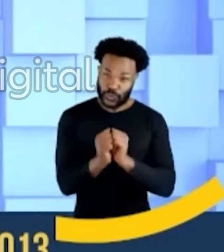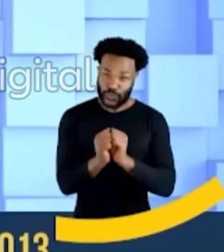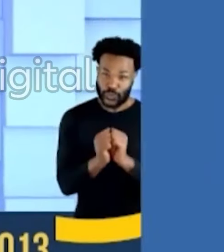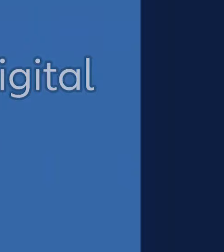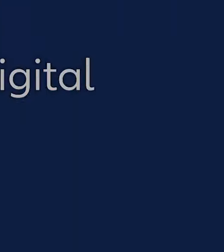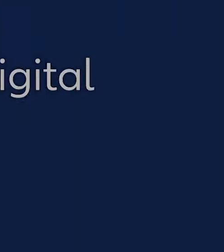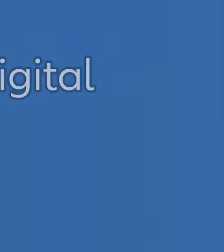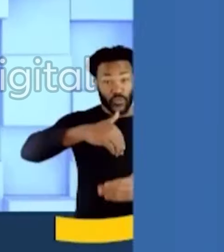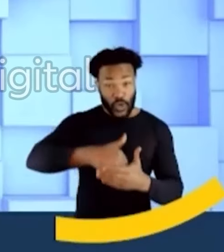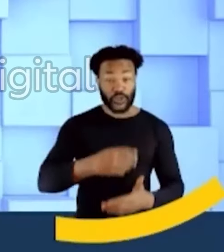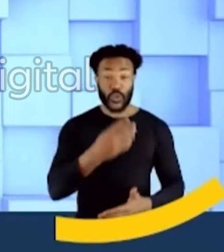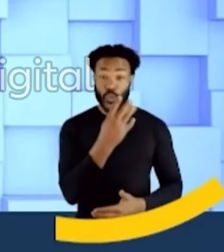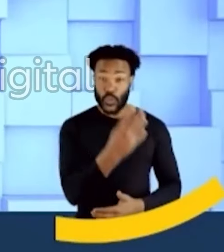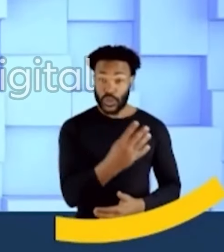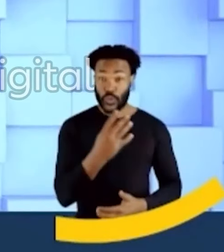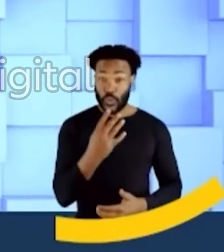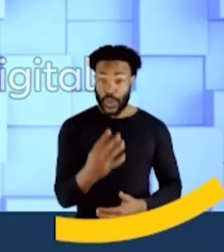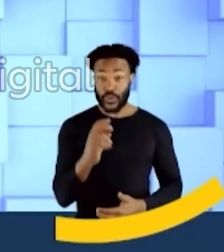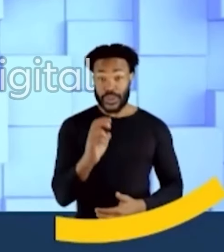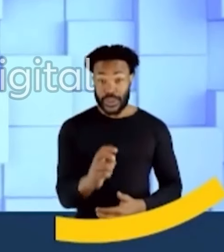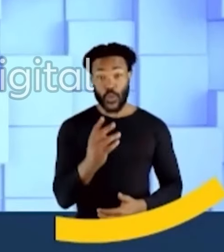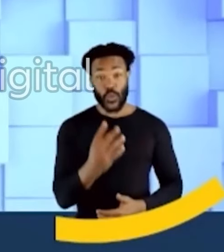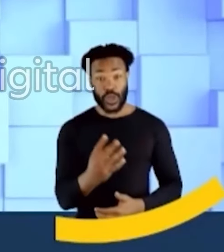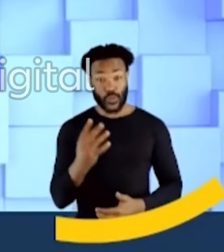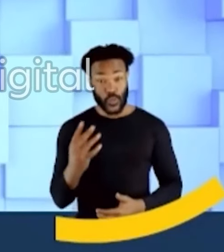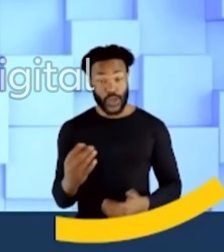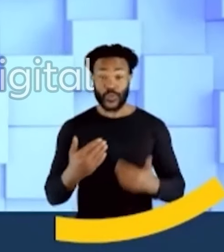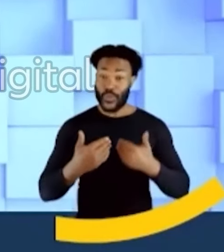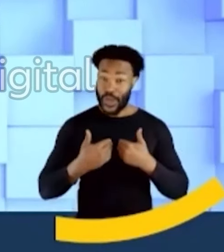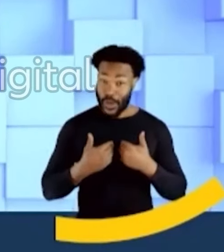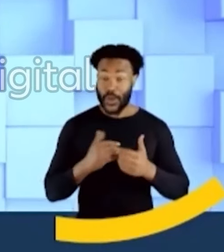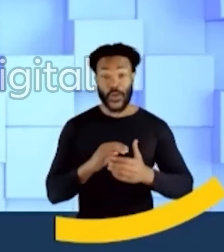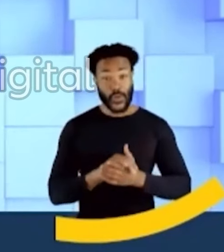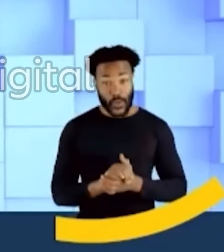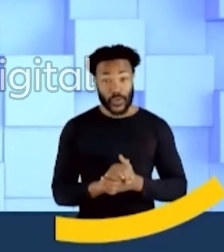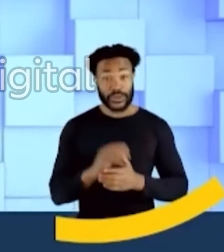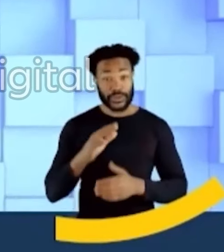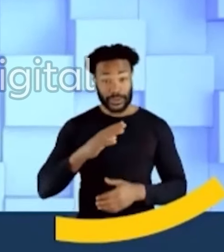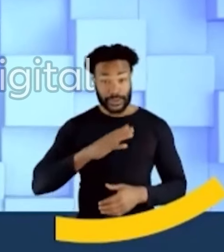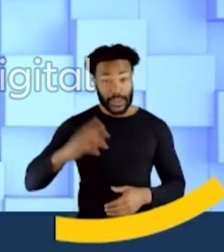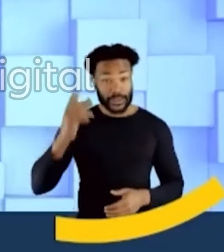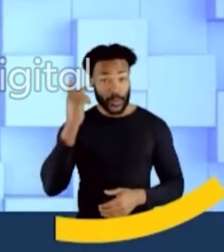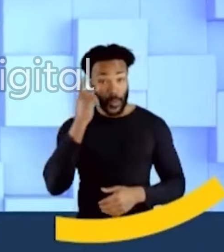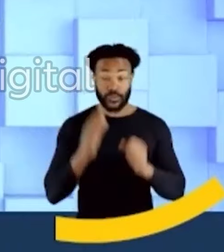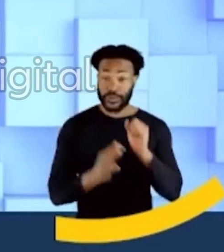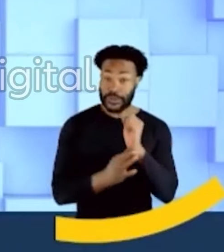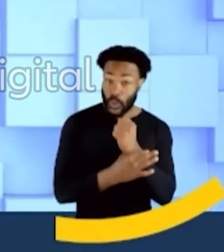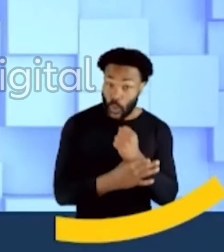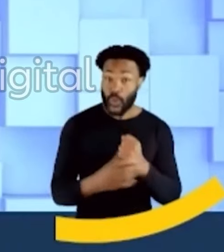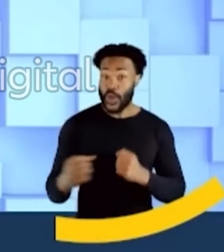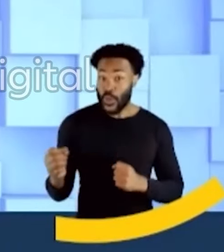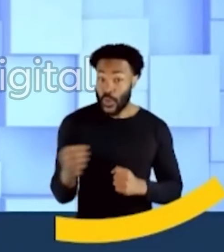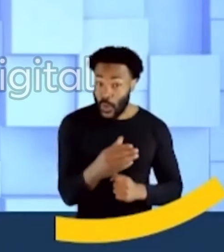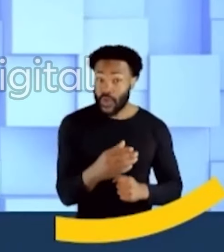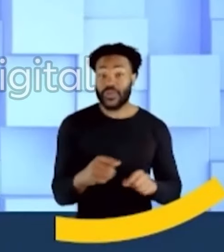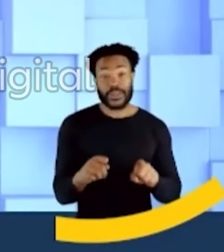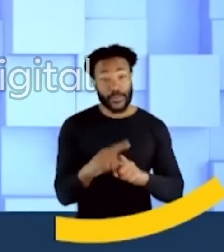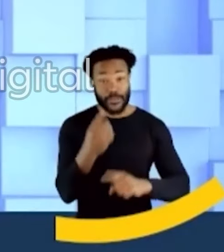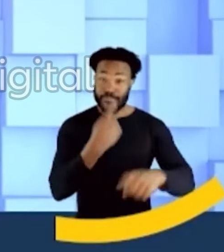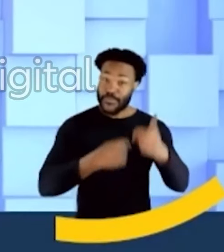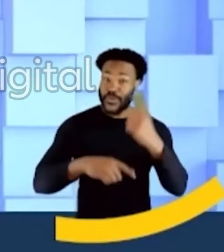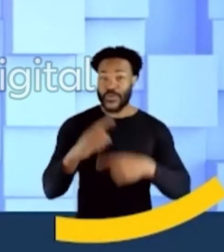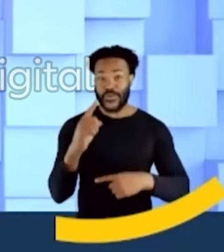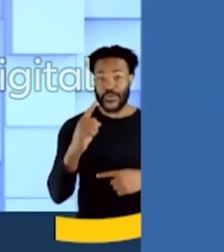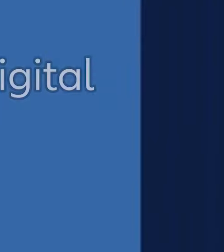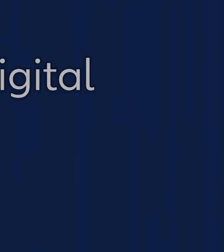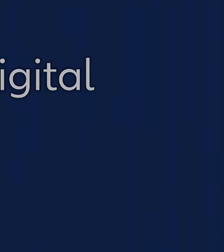Vem com a agência. Vote 4-4-5-4-4. Paulo Andrade, por uma São Paulo mais segura, inovadora